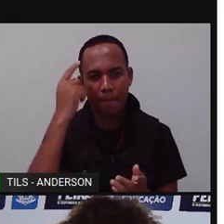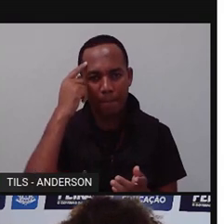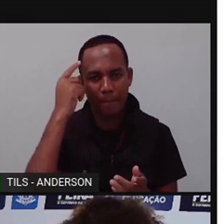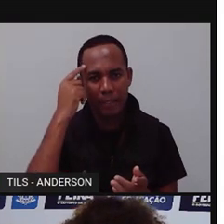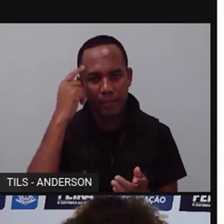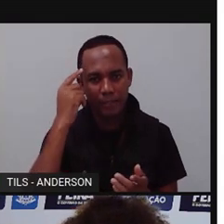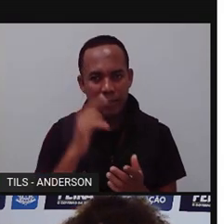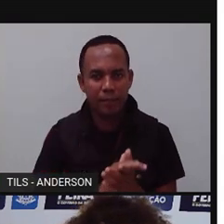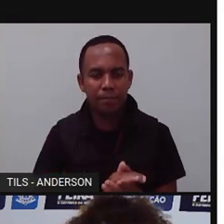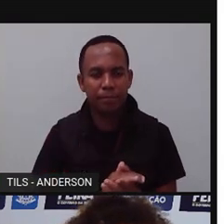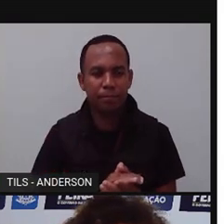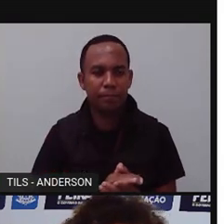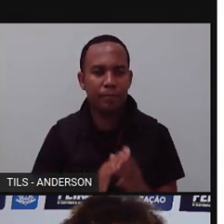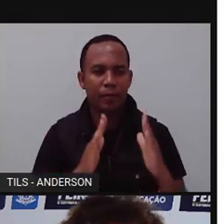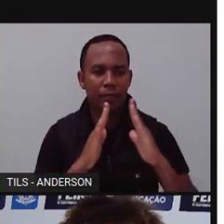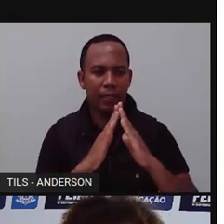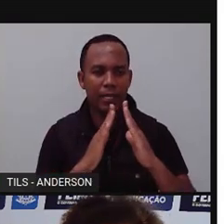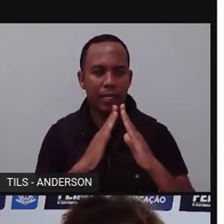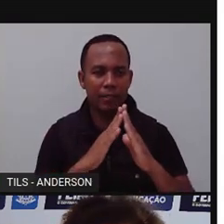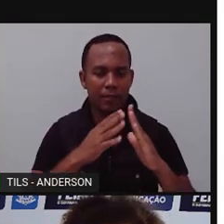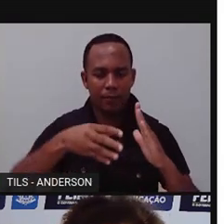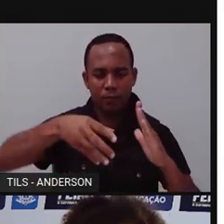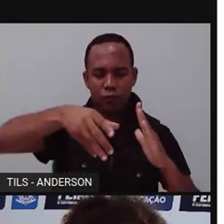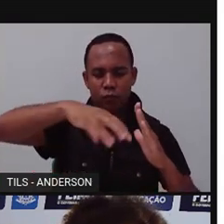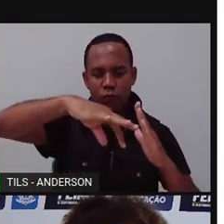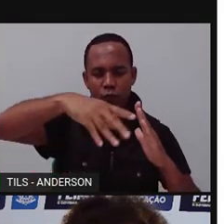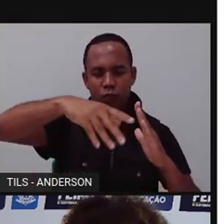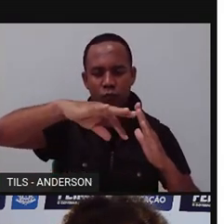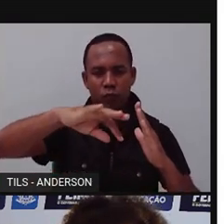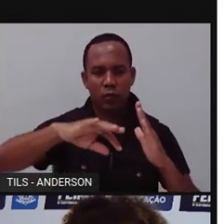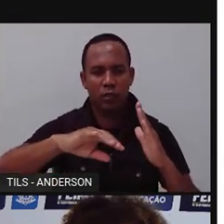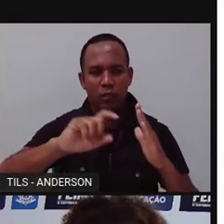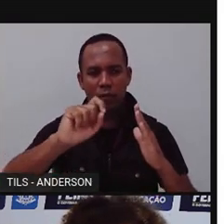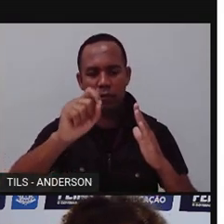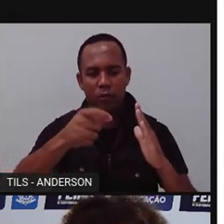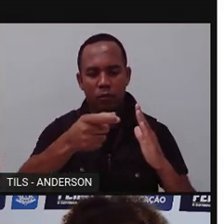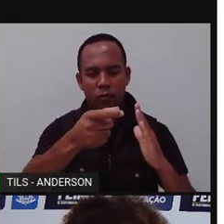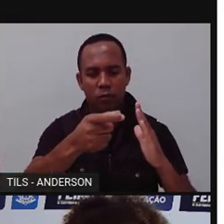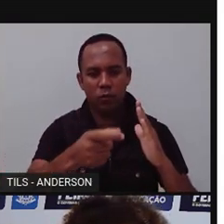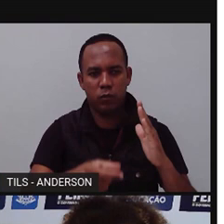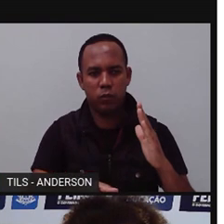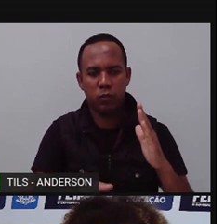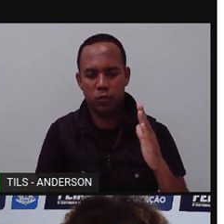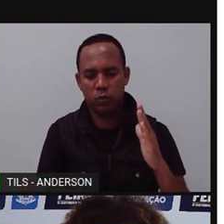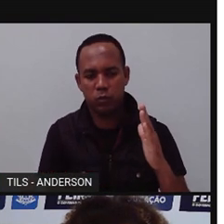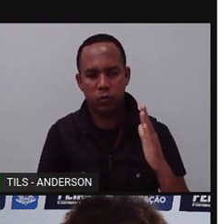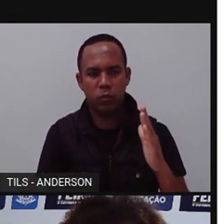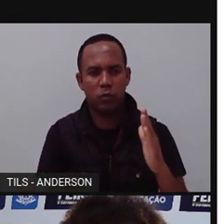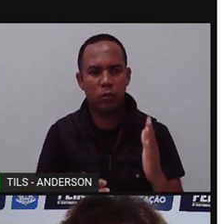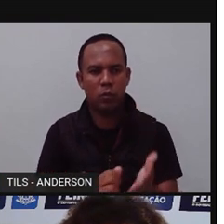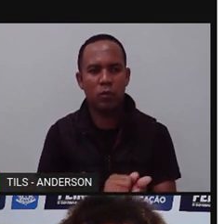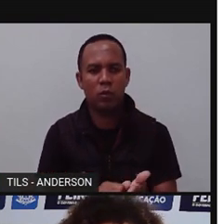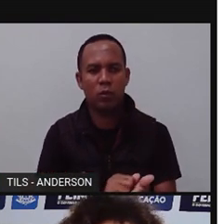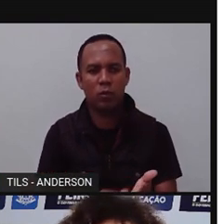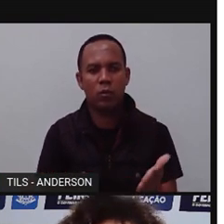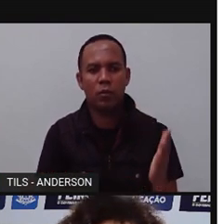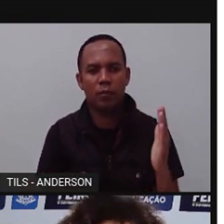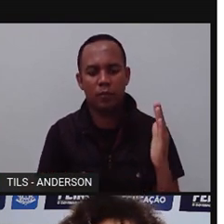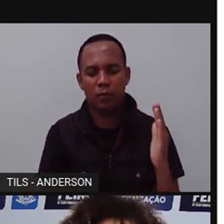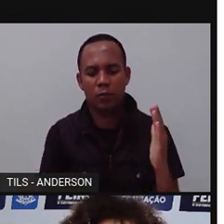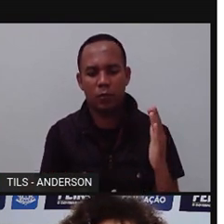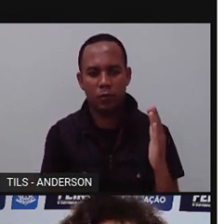Na nossa pia de cozinha. Se eu abro a torneira e coloco, abro a torneira fininha e coloco a minha esponja embaixo, ela vai o quê?